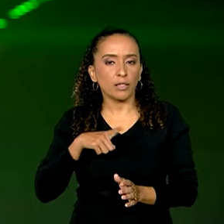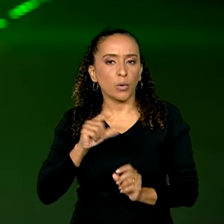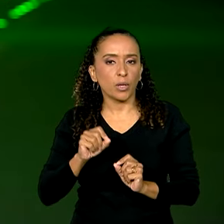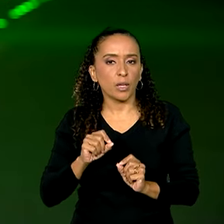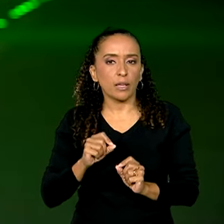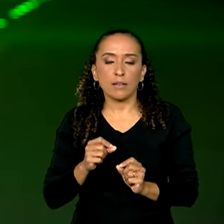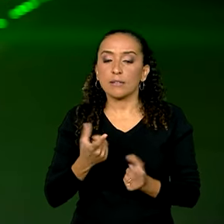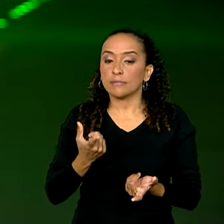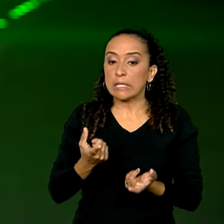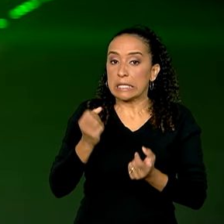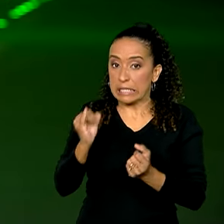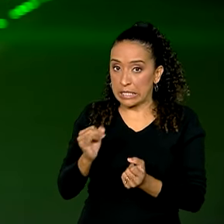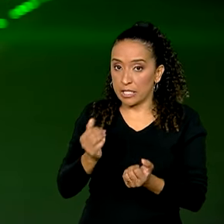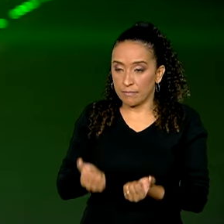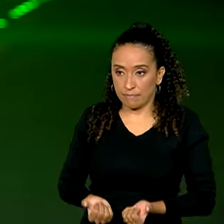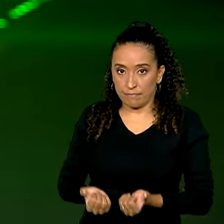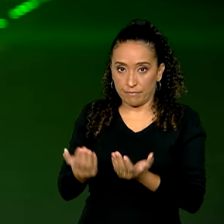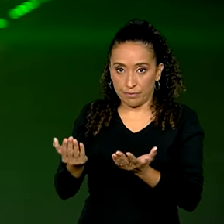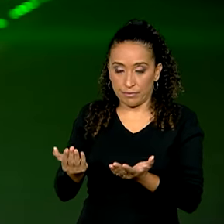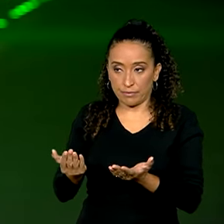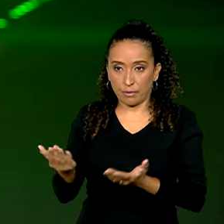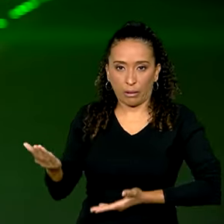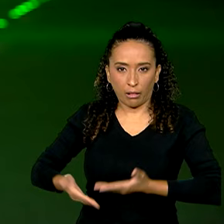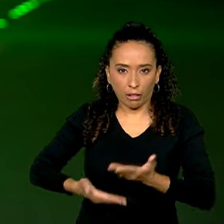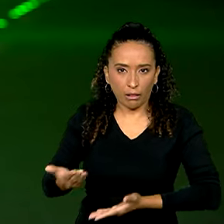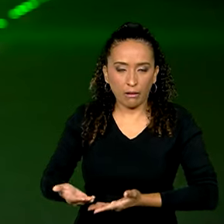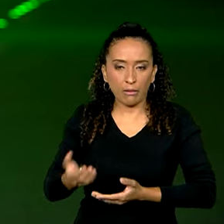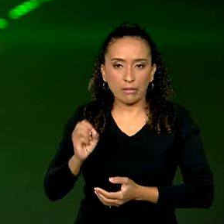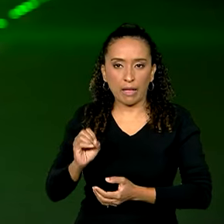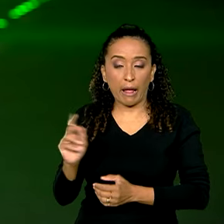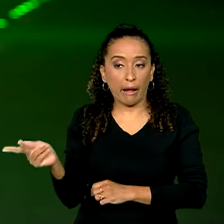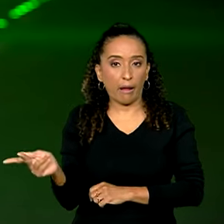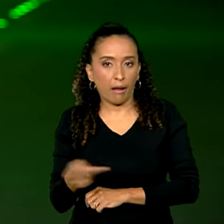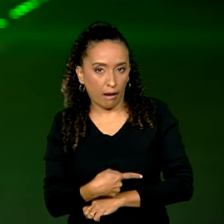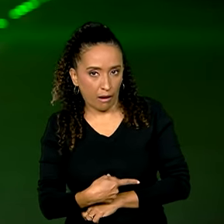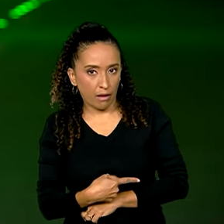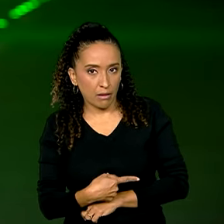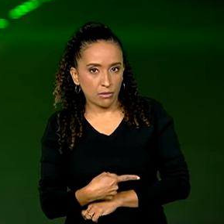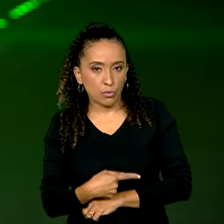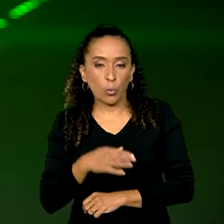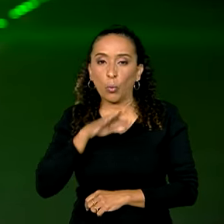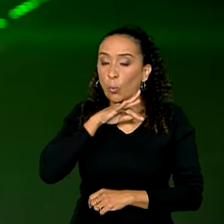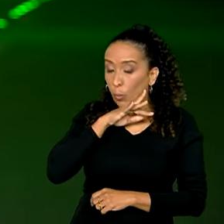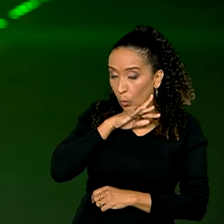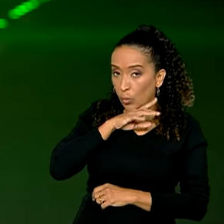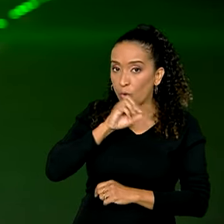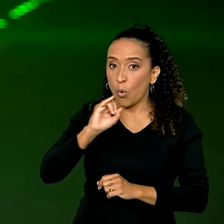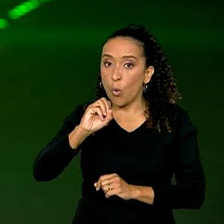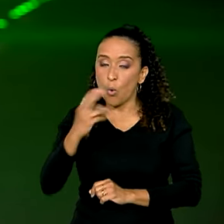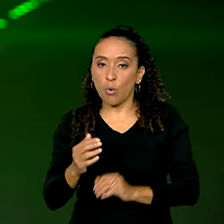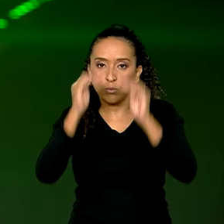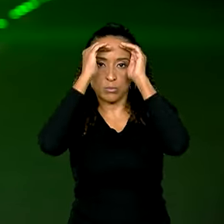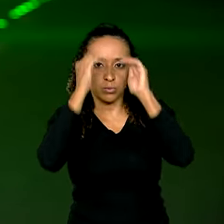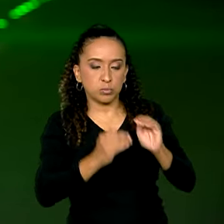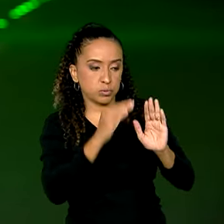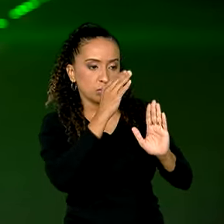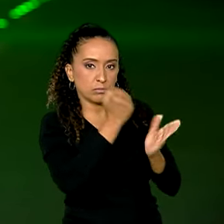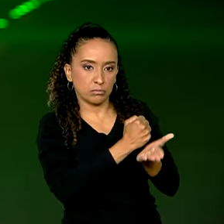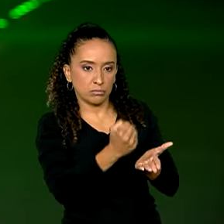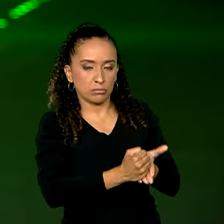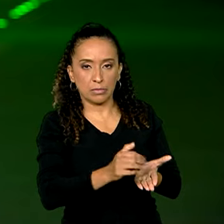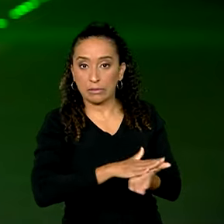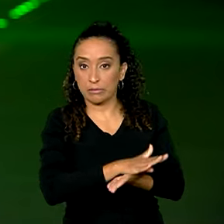se a prestação dos serviços está se dando de forma inadequada ou deficiente e se há descumprimento das cláusulas